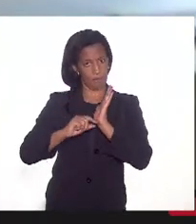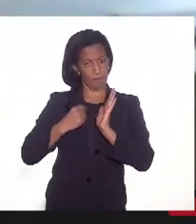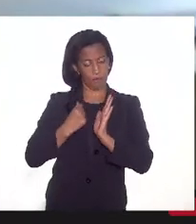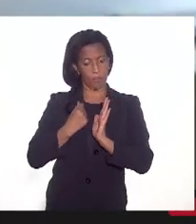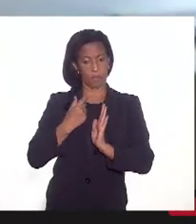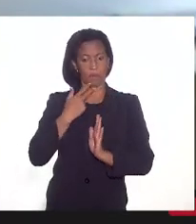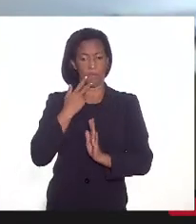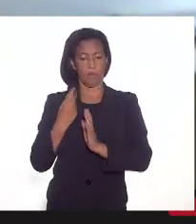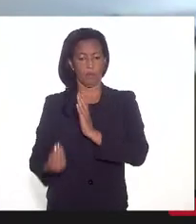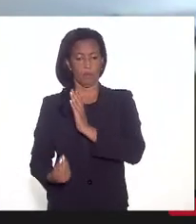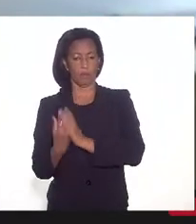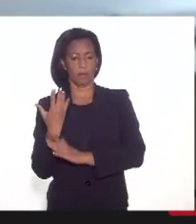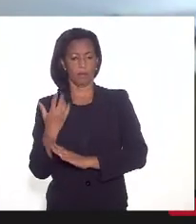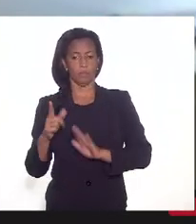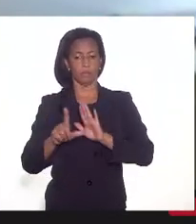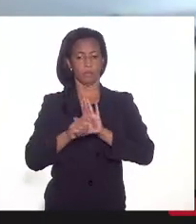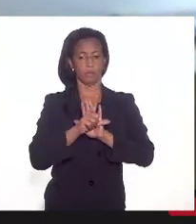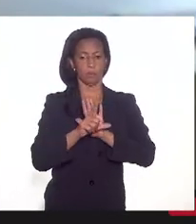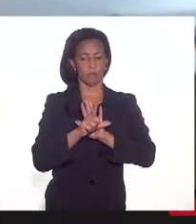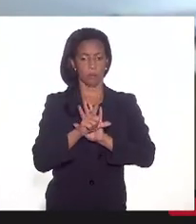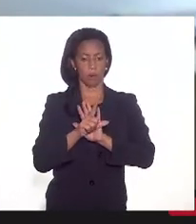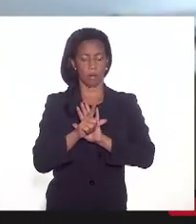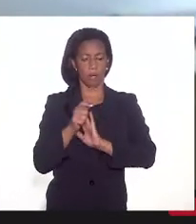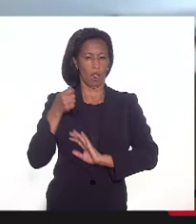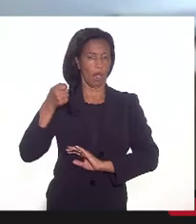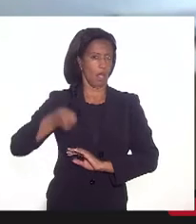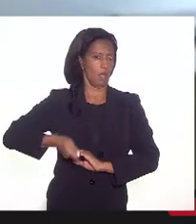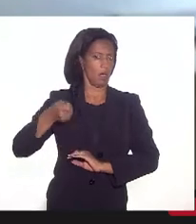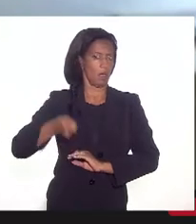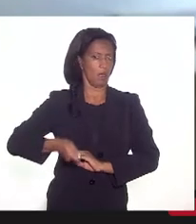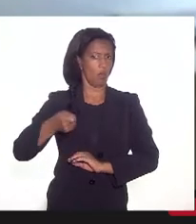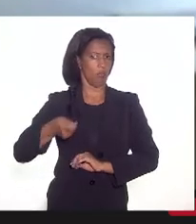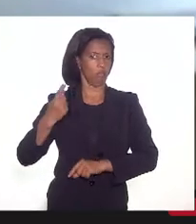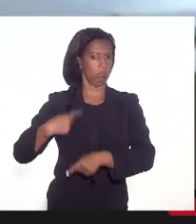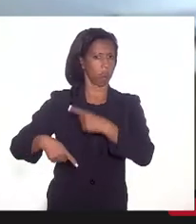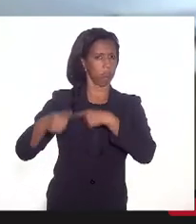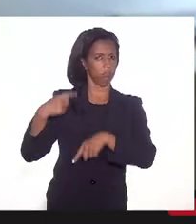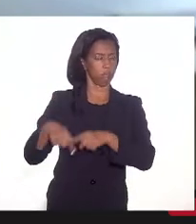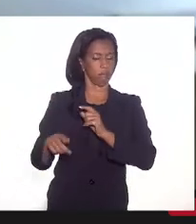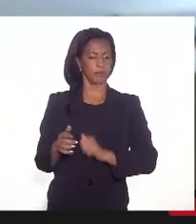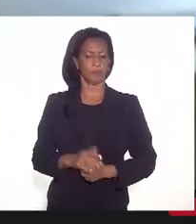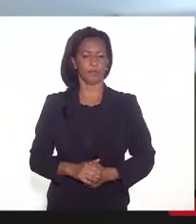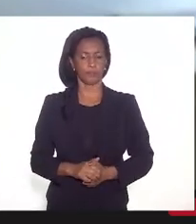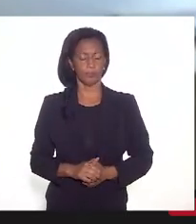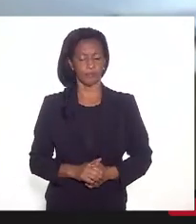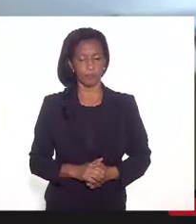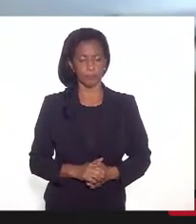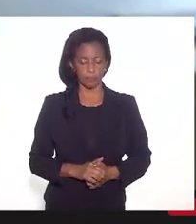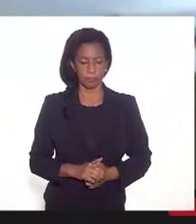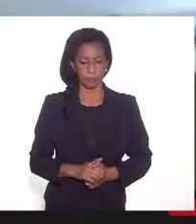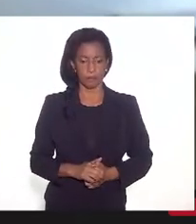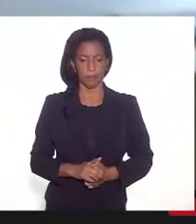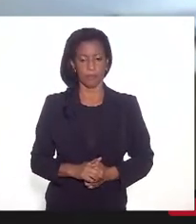à criação da legislação do leilão reverso, que não está anorpatizado por lei.